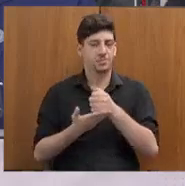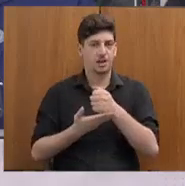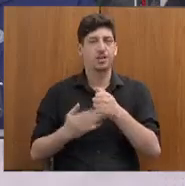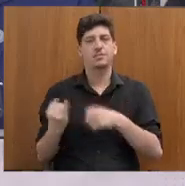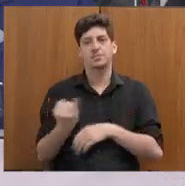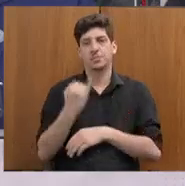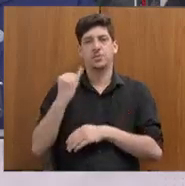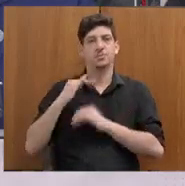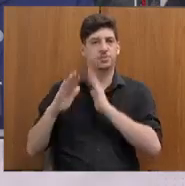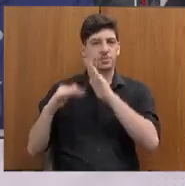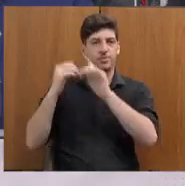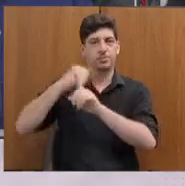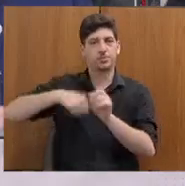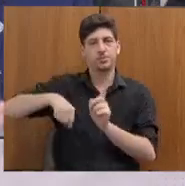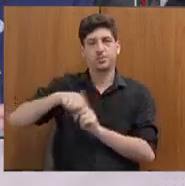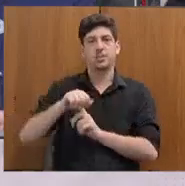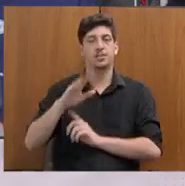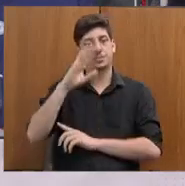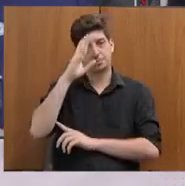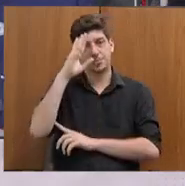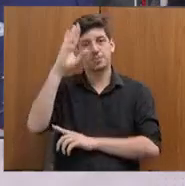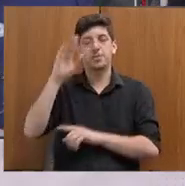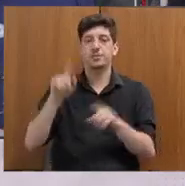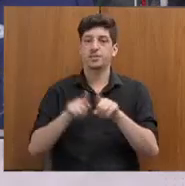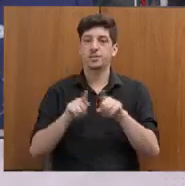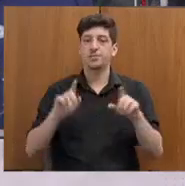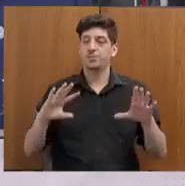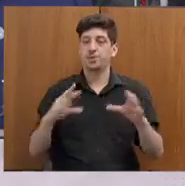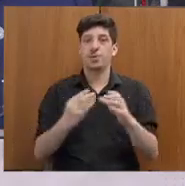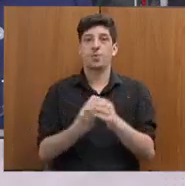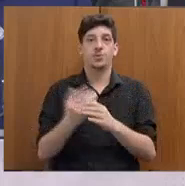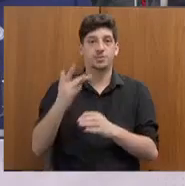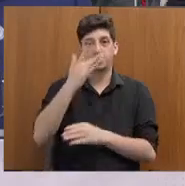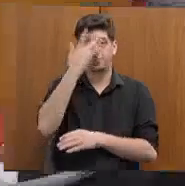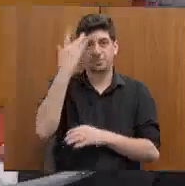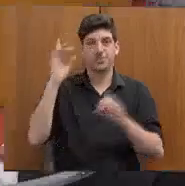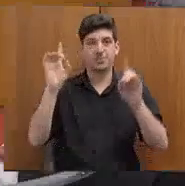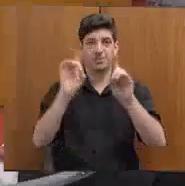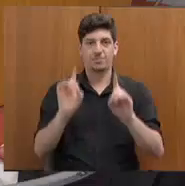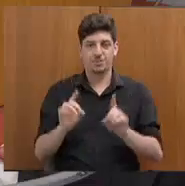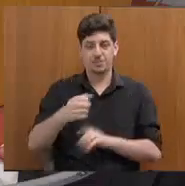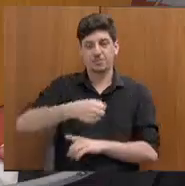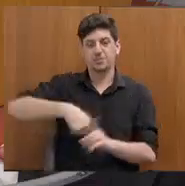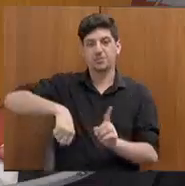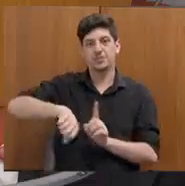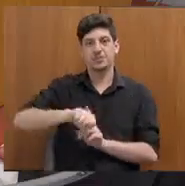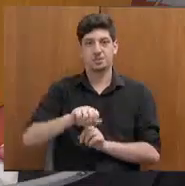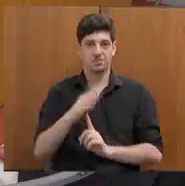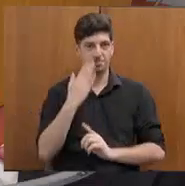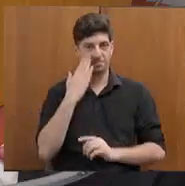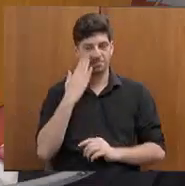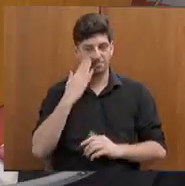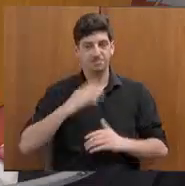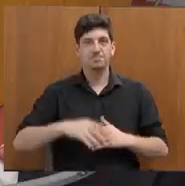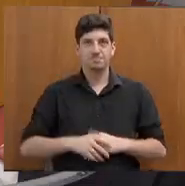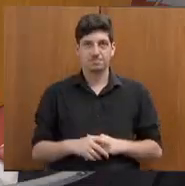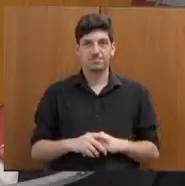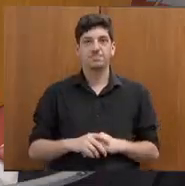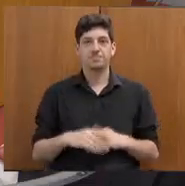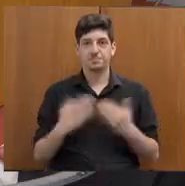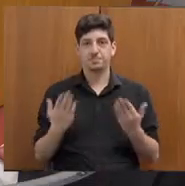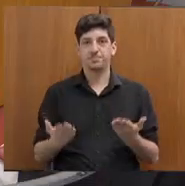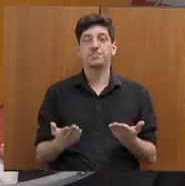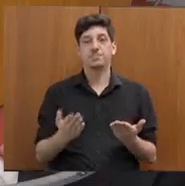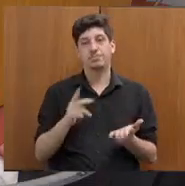sociedade, especialmente para a inclusão social dos nossos deficientes. Então,